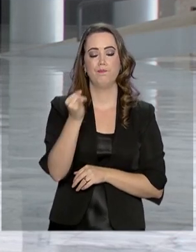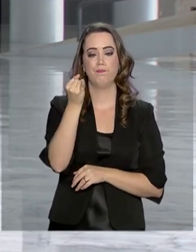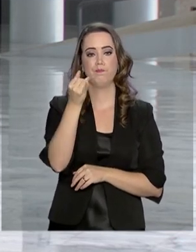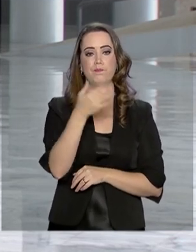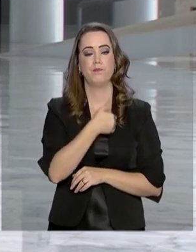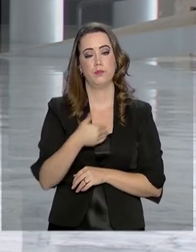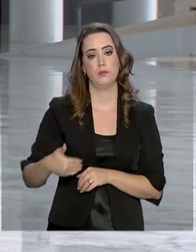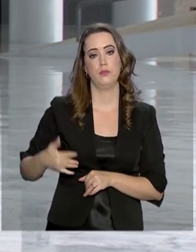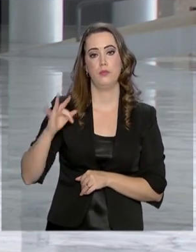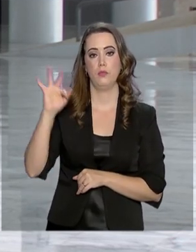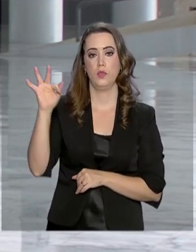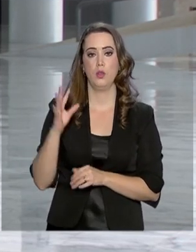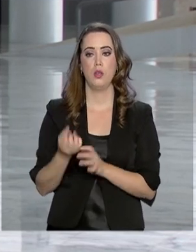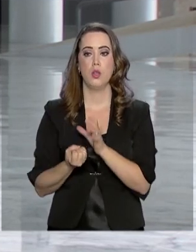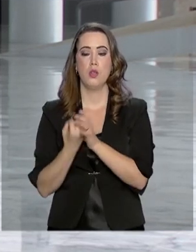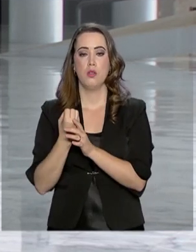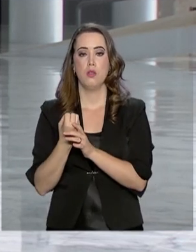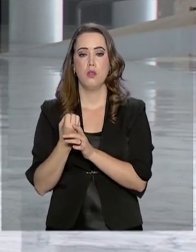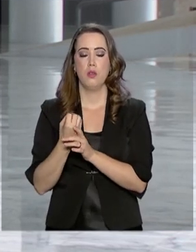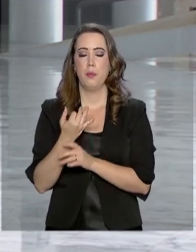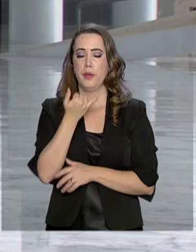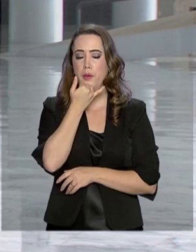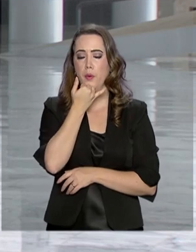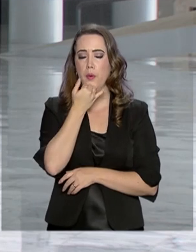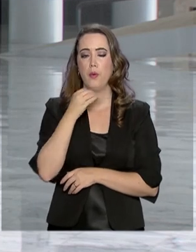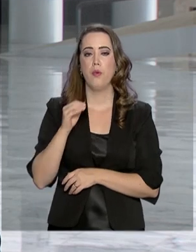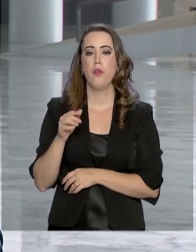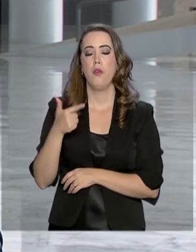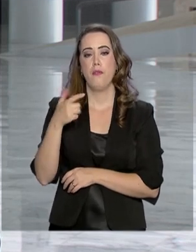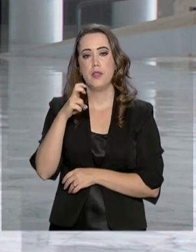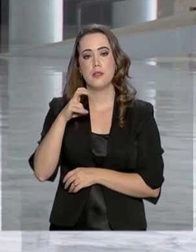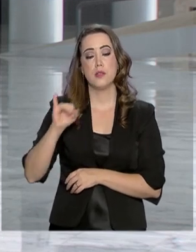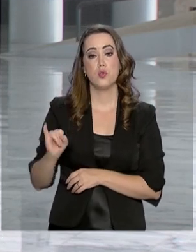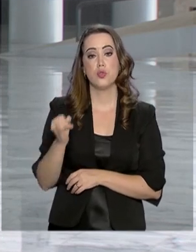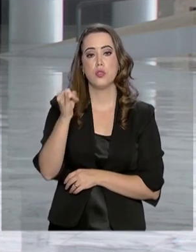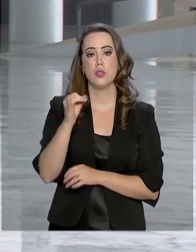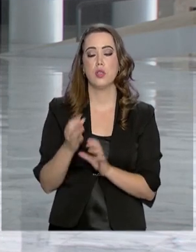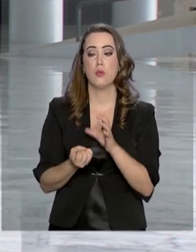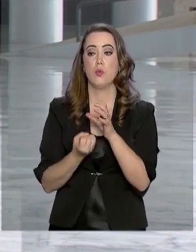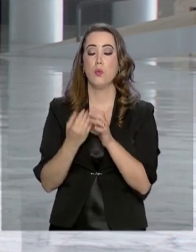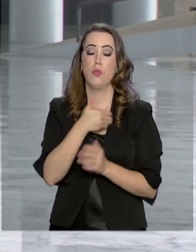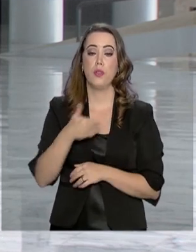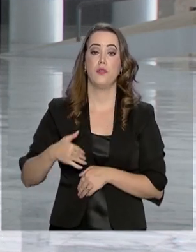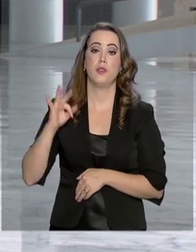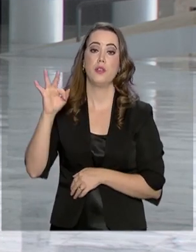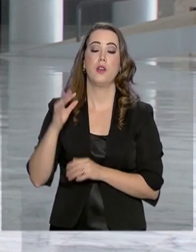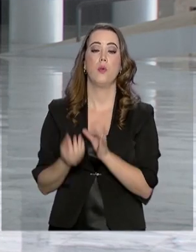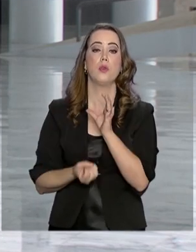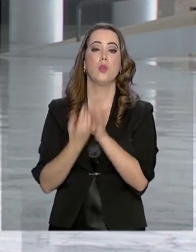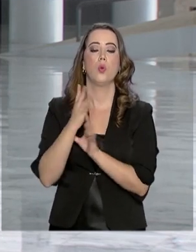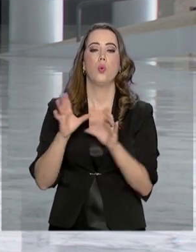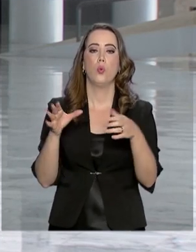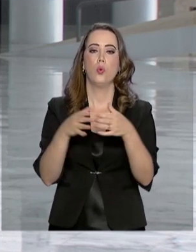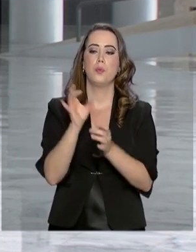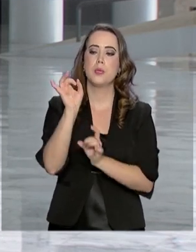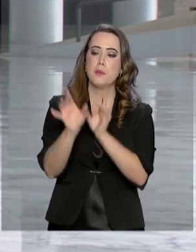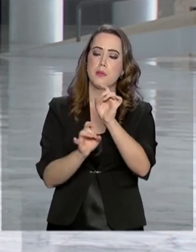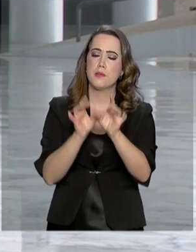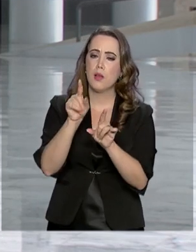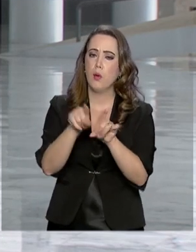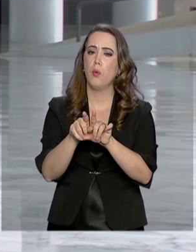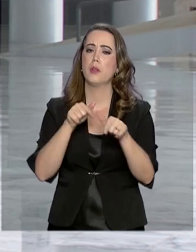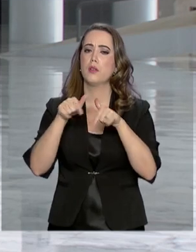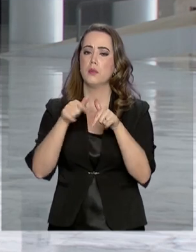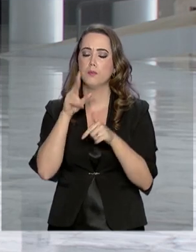governo federal criou um gabinete de crise para monitorar a situação na região e definir as medidas a serem